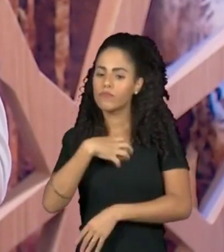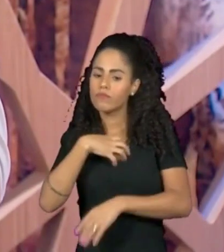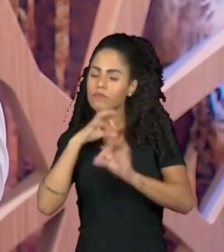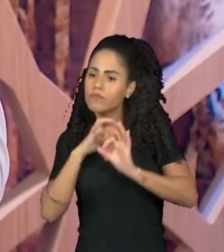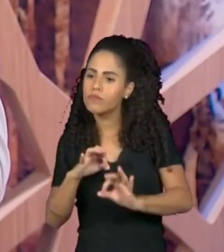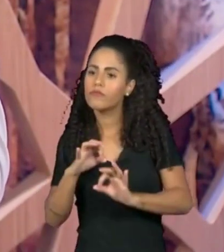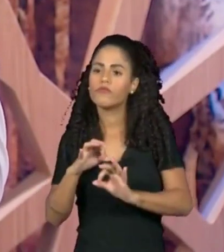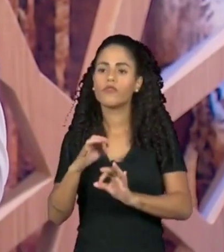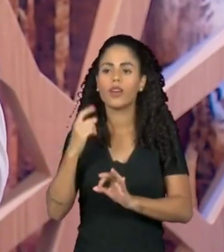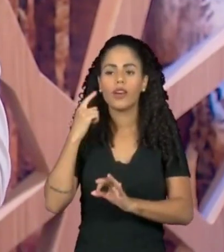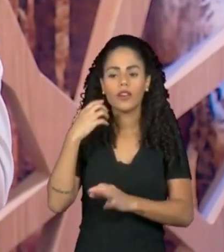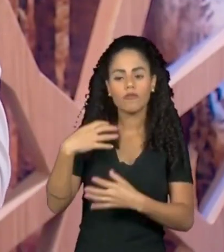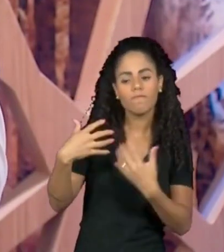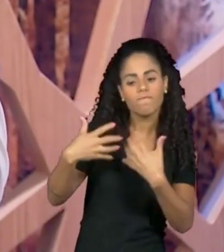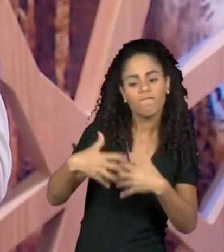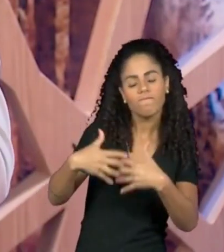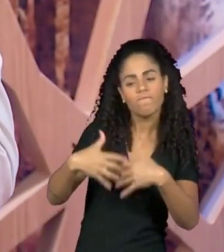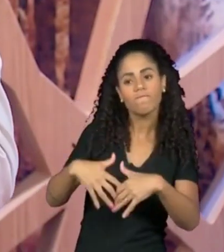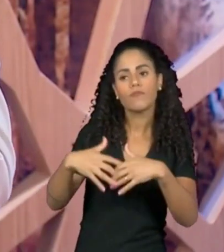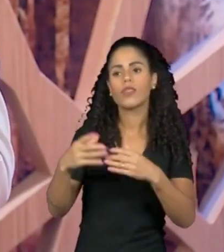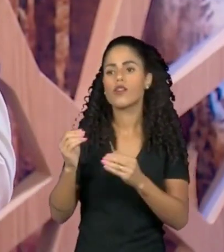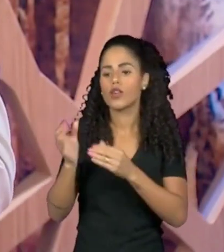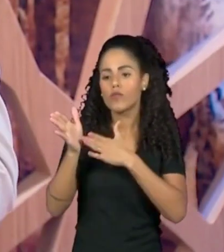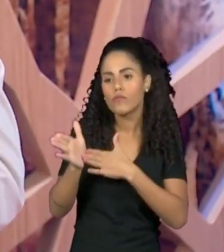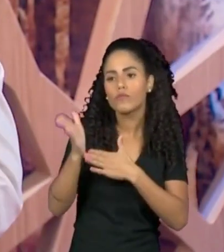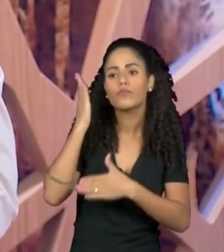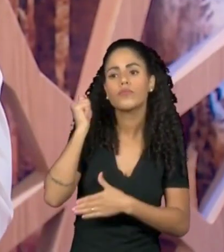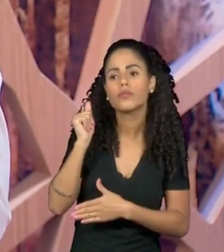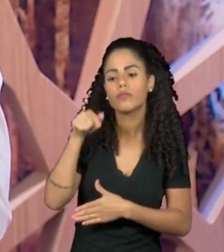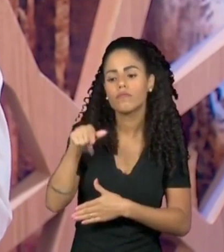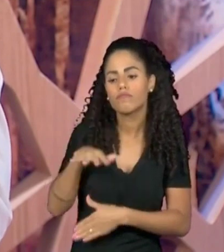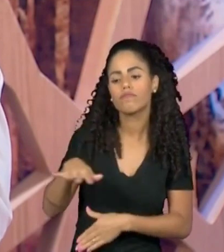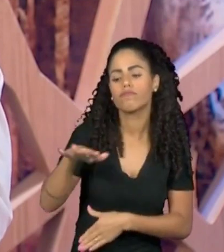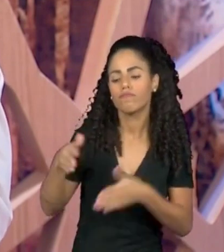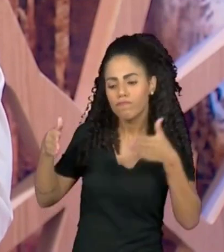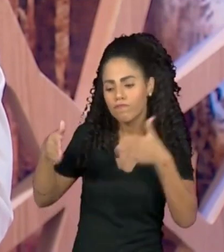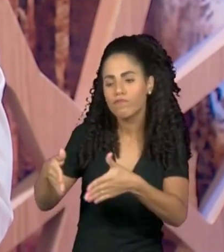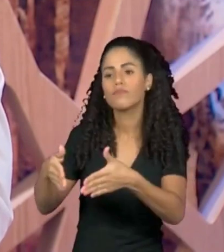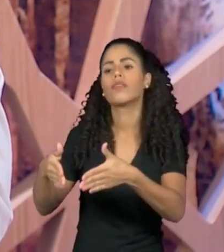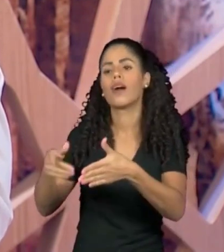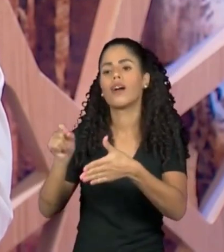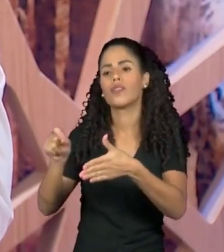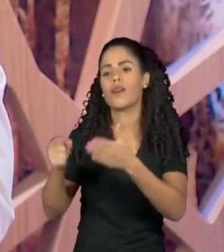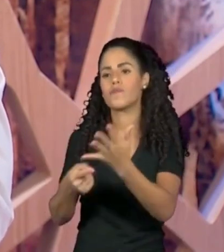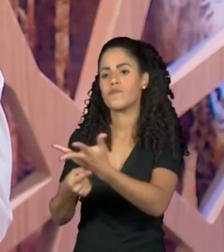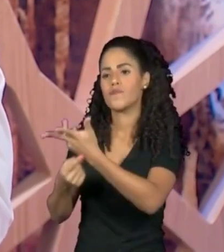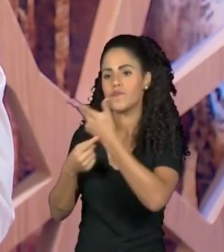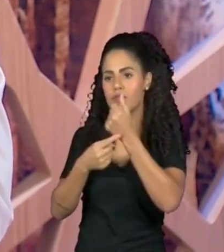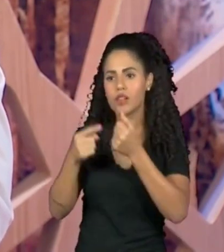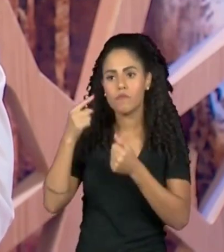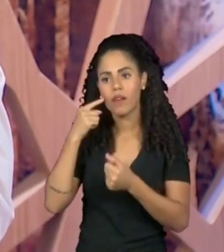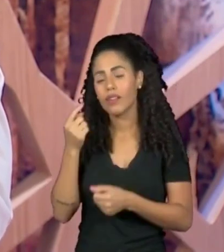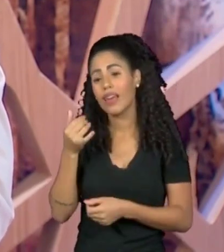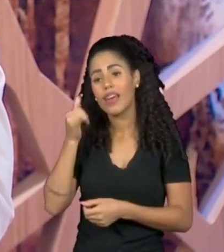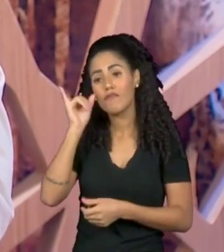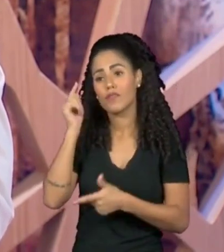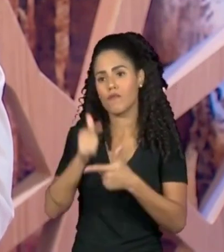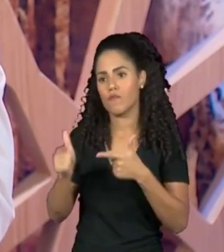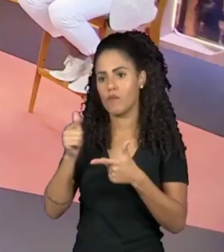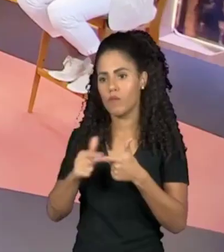que... Caminhar dentro desse mundo sem se perder a sua